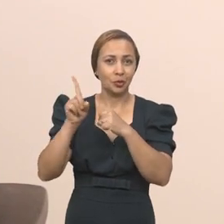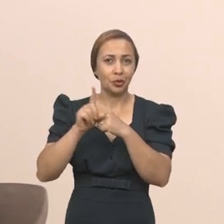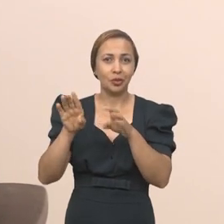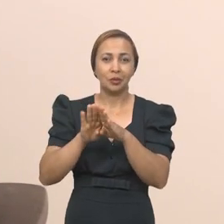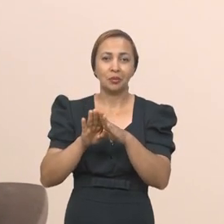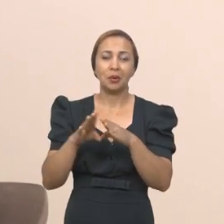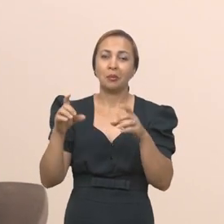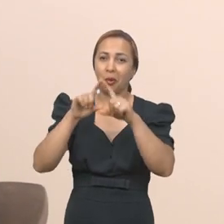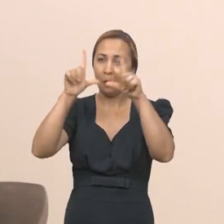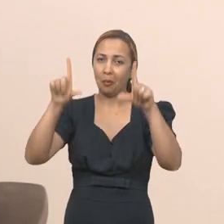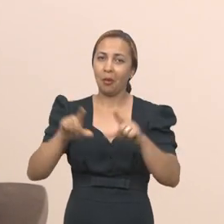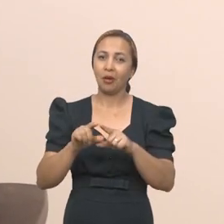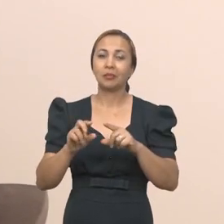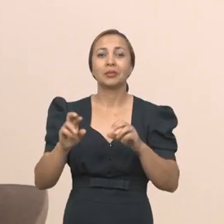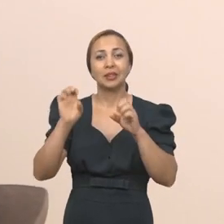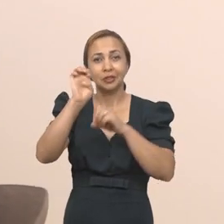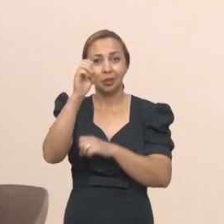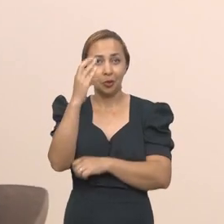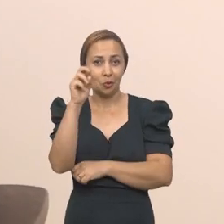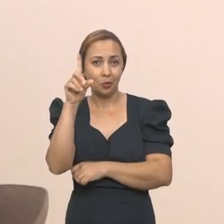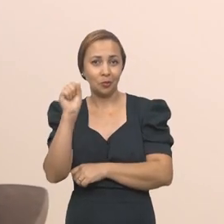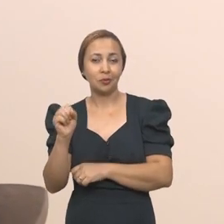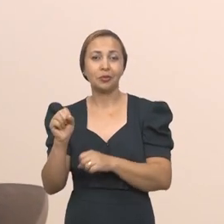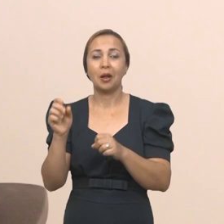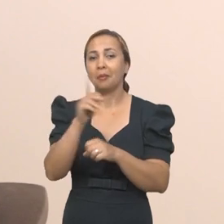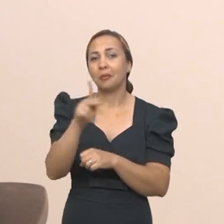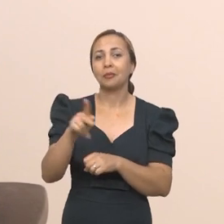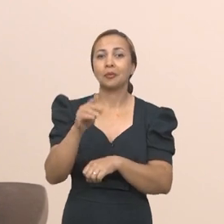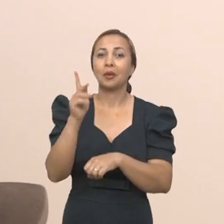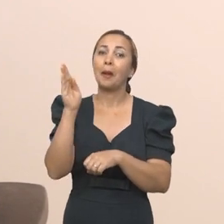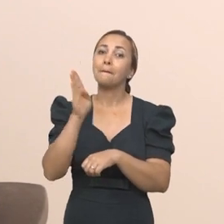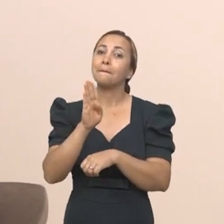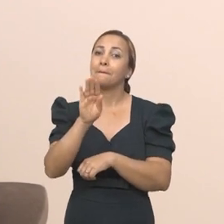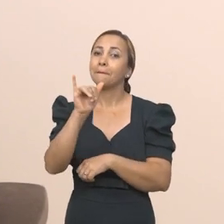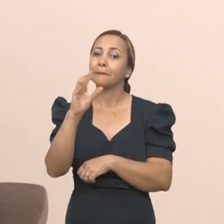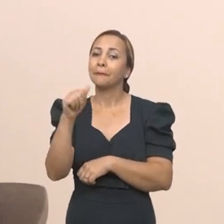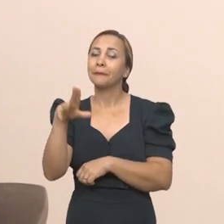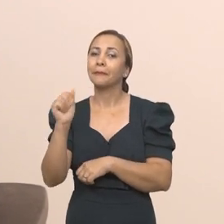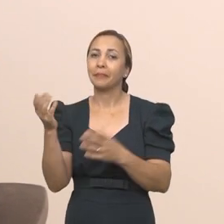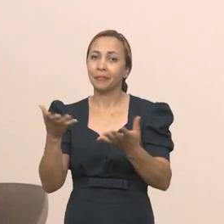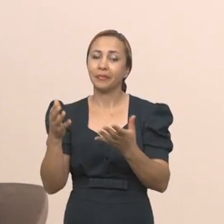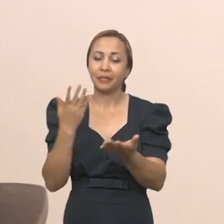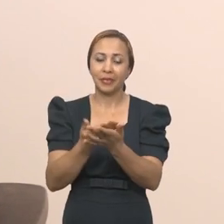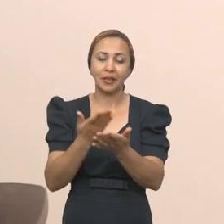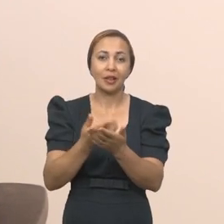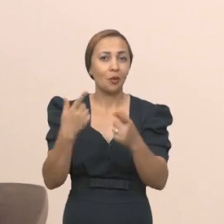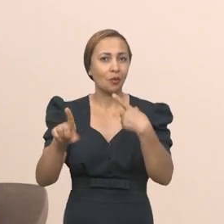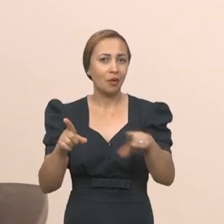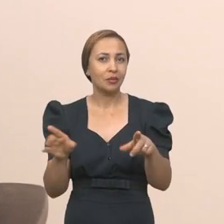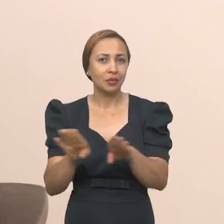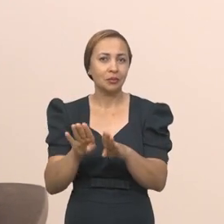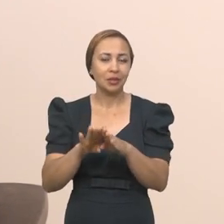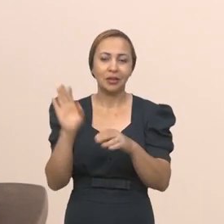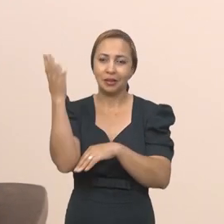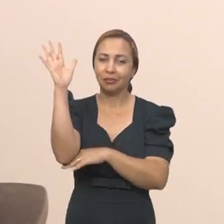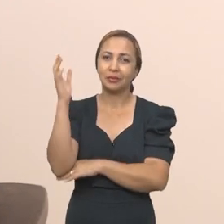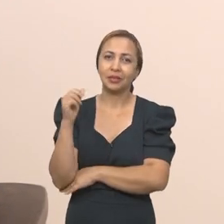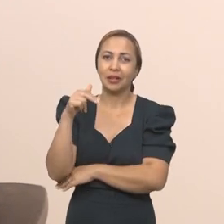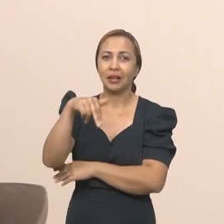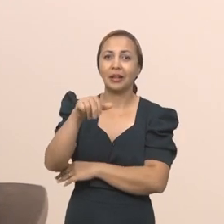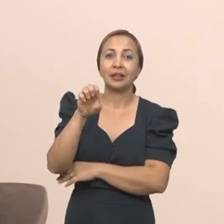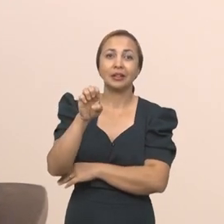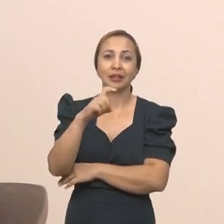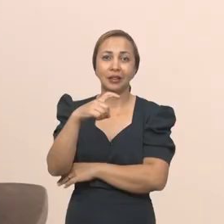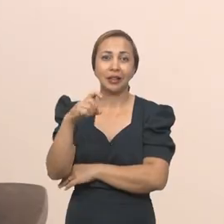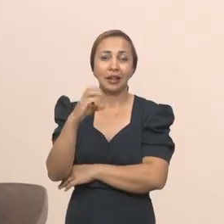também pelo programa de ecologia e conservação, também com a professora Bianca, e no momento nós estamos estudando uma outra defesa indireta da